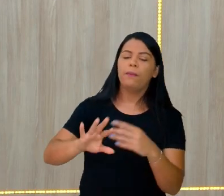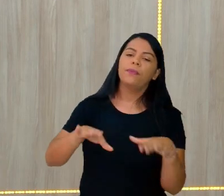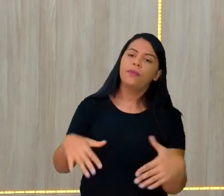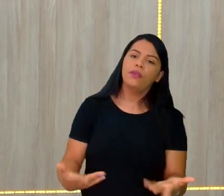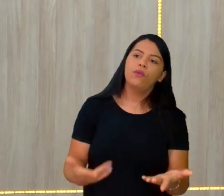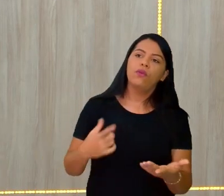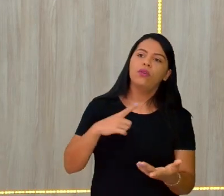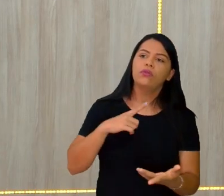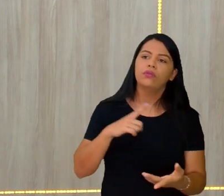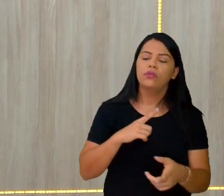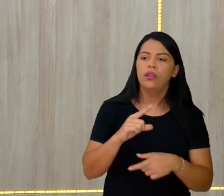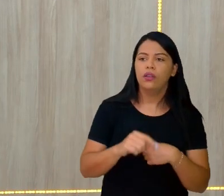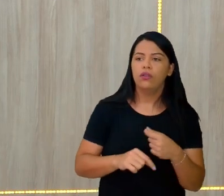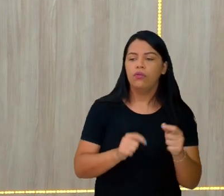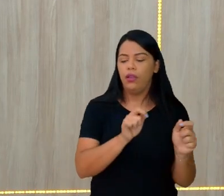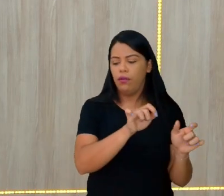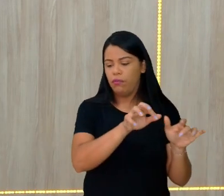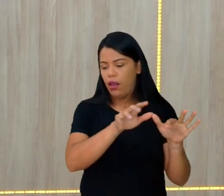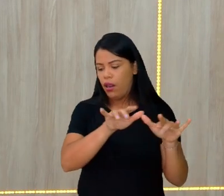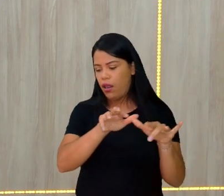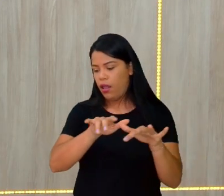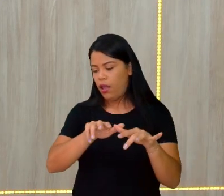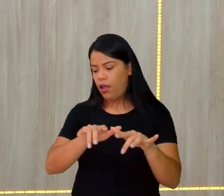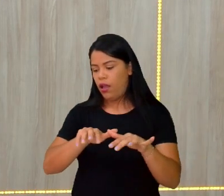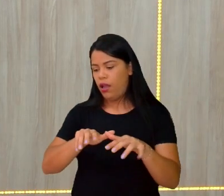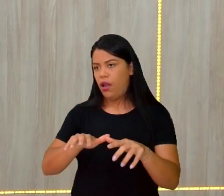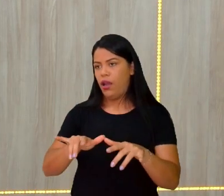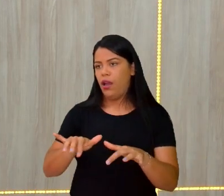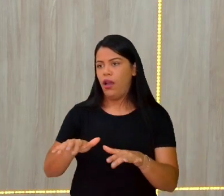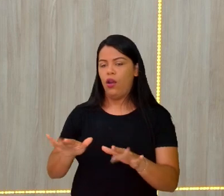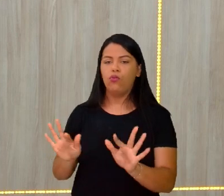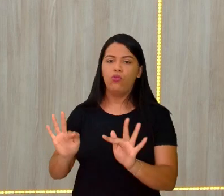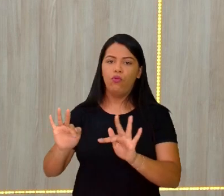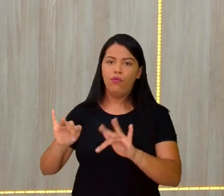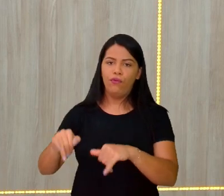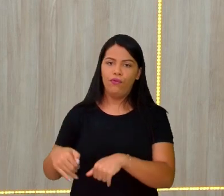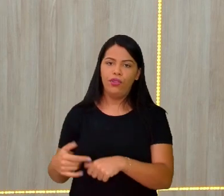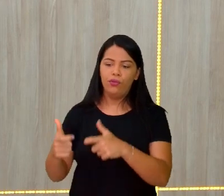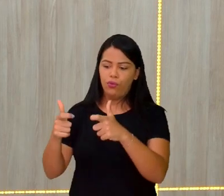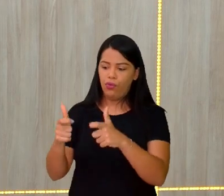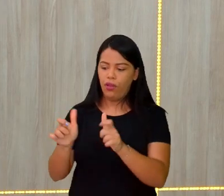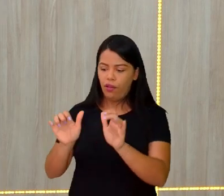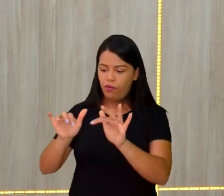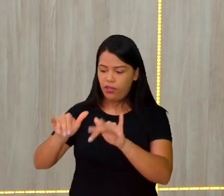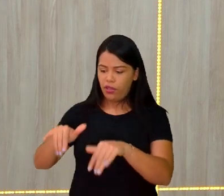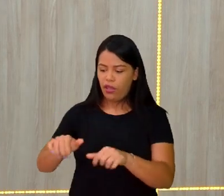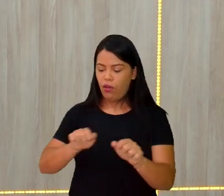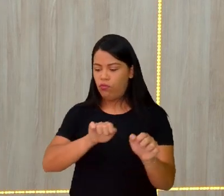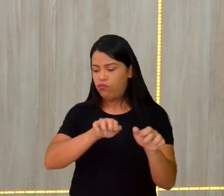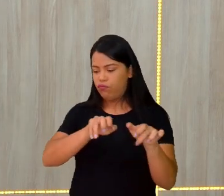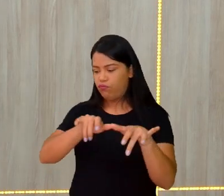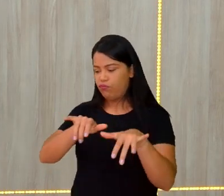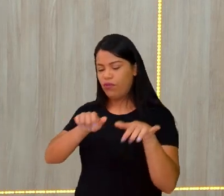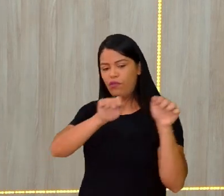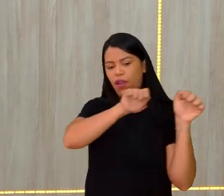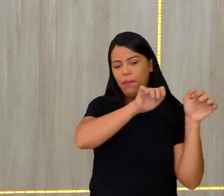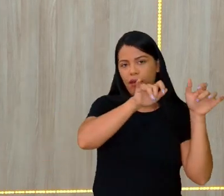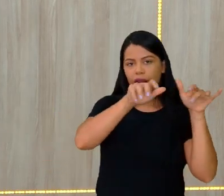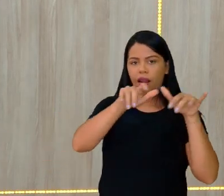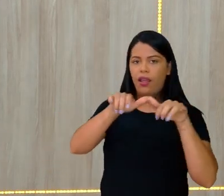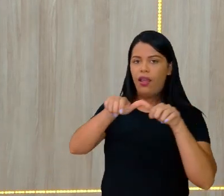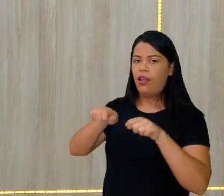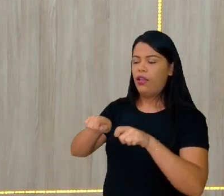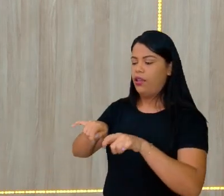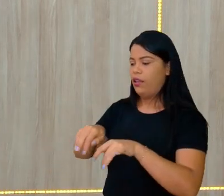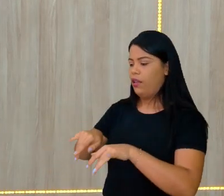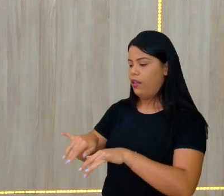esses sedimentos vão chegar, né? No ponto final, onde eles vão estar acomodados, vai ser o processo